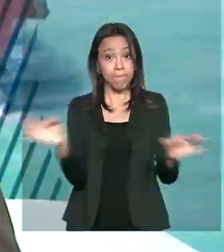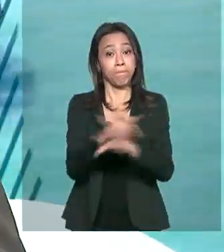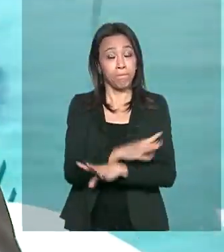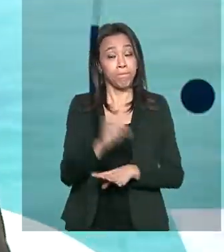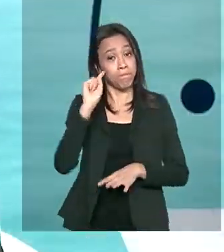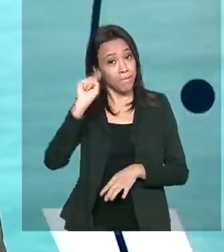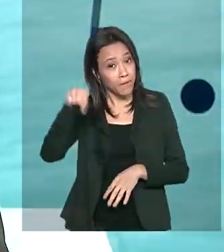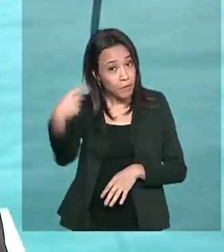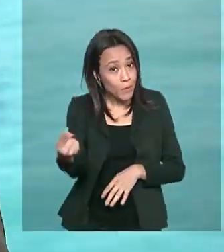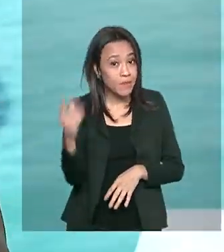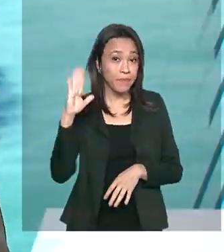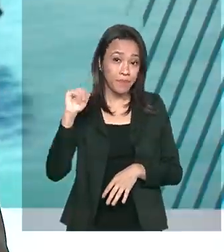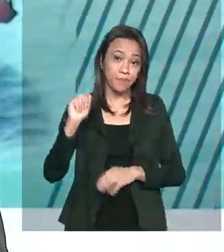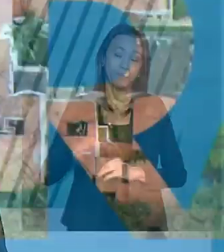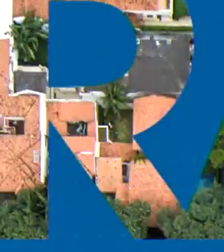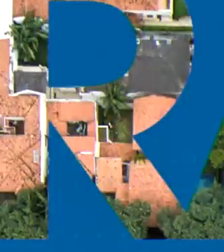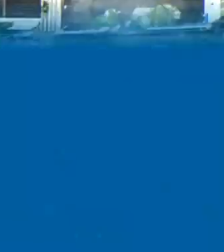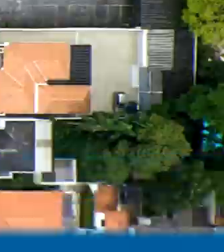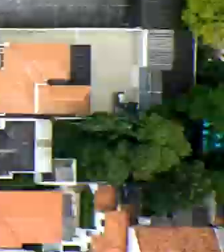Até a próxima edição.